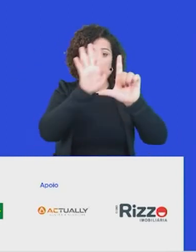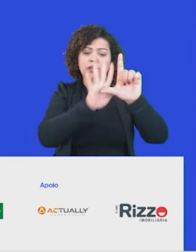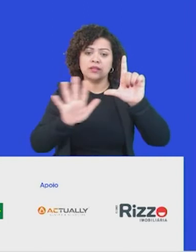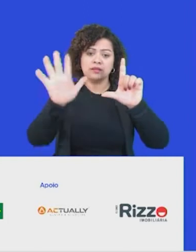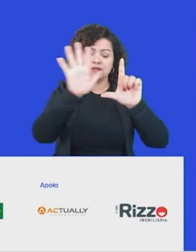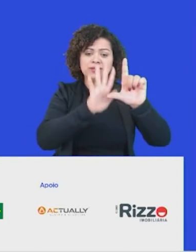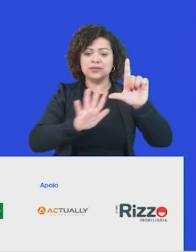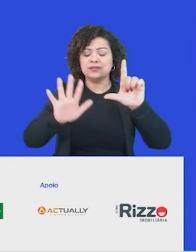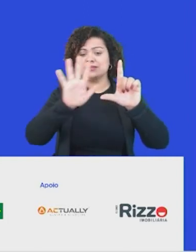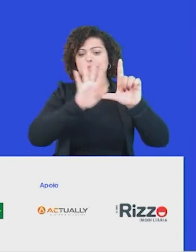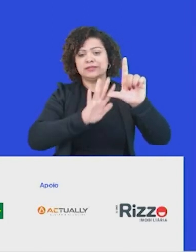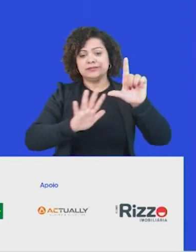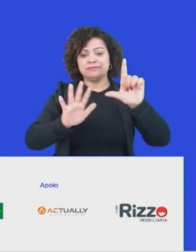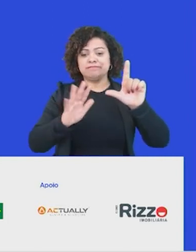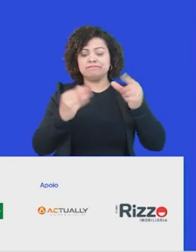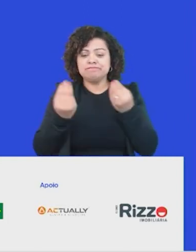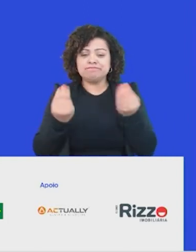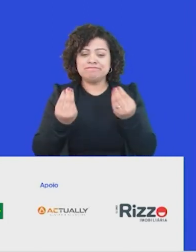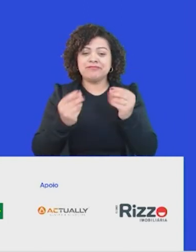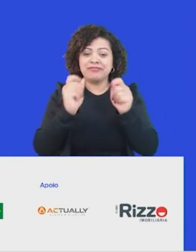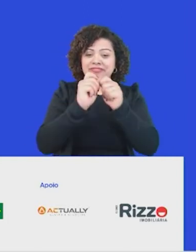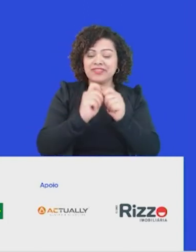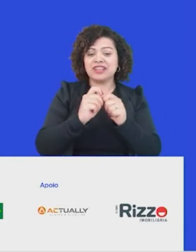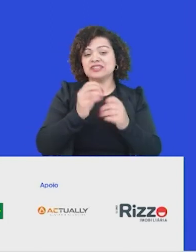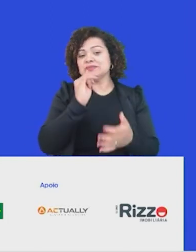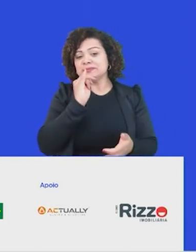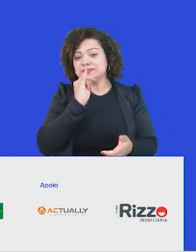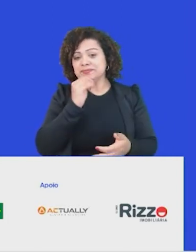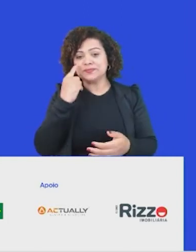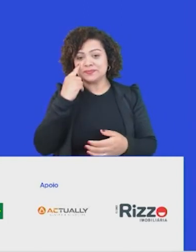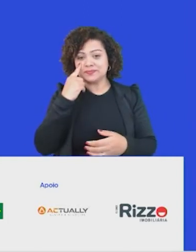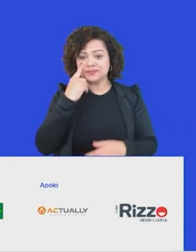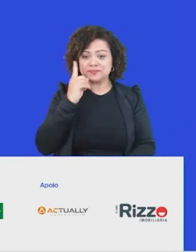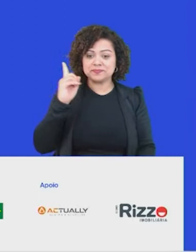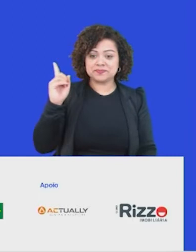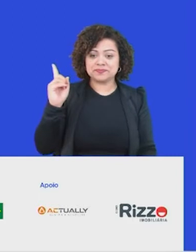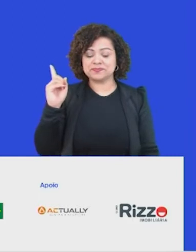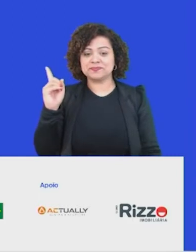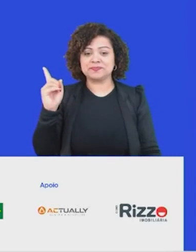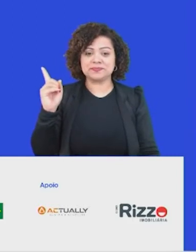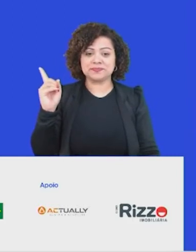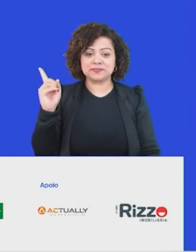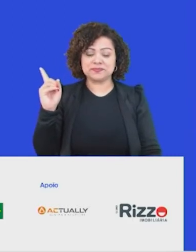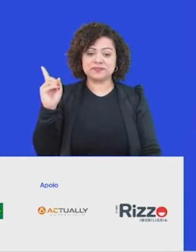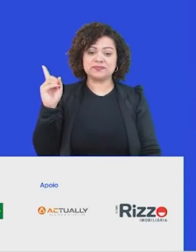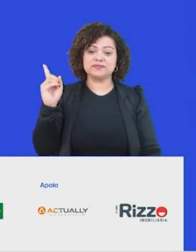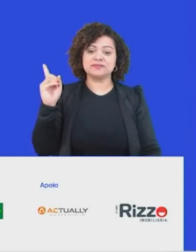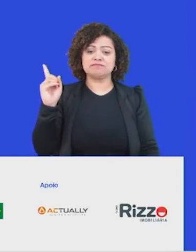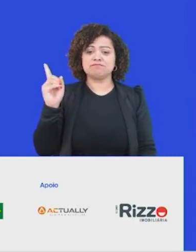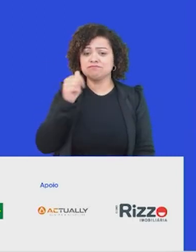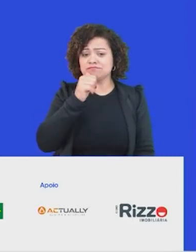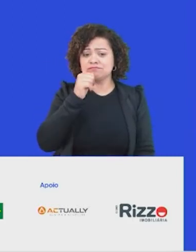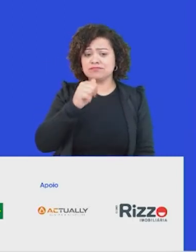Além das diretrizes, temos compromissos claros e concretos, como, por exemplo, atingirmos 25% de mulheres na liderança até 2030,